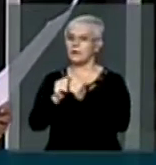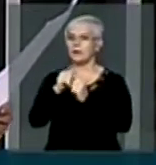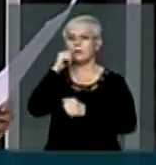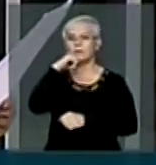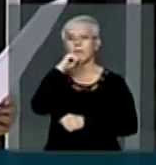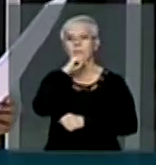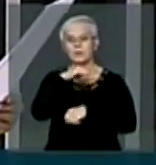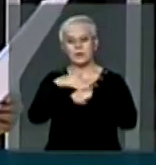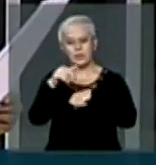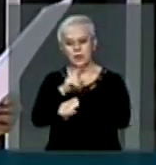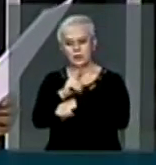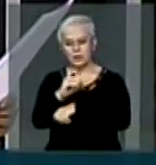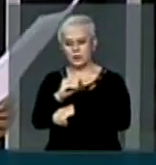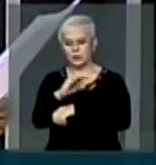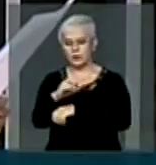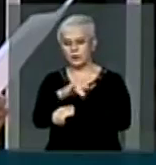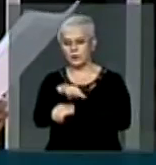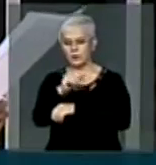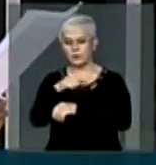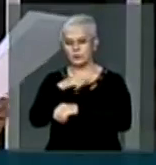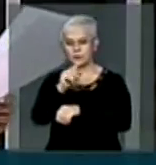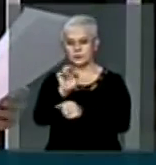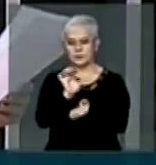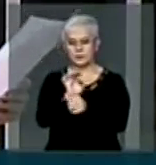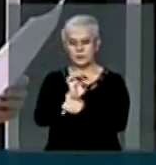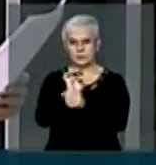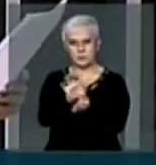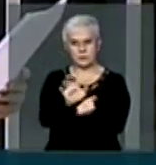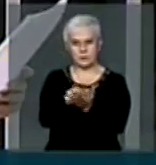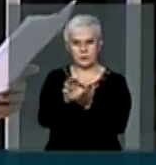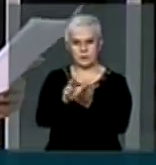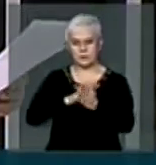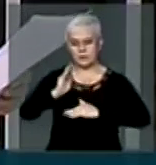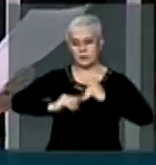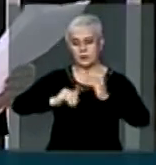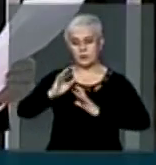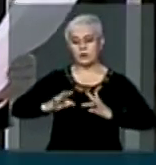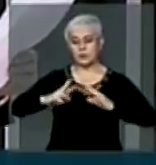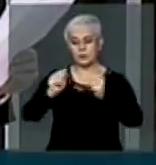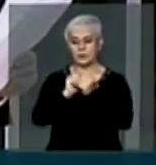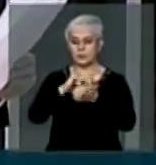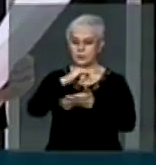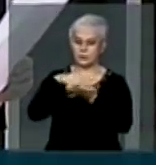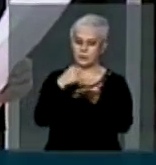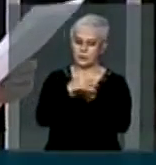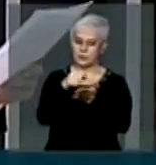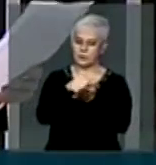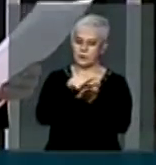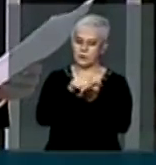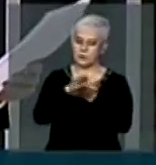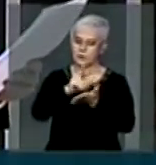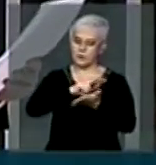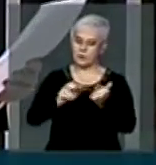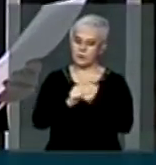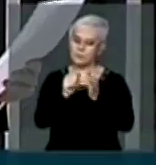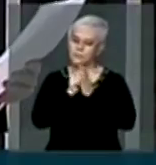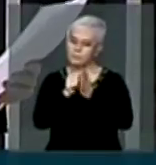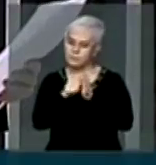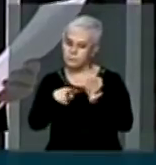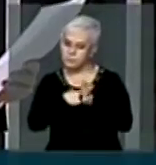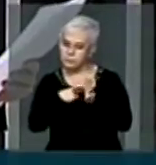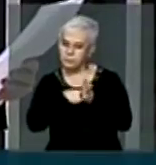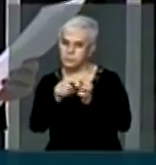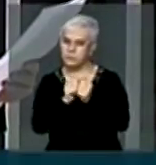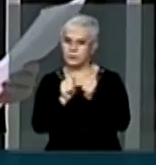instalado no território pernambucano, conta com profissionais para cadastrar e acompanhar as gestantes e seus